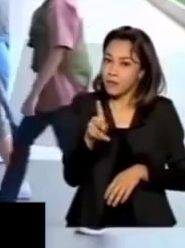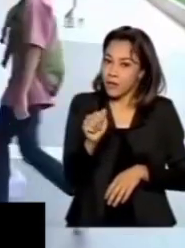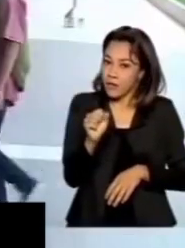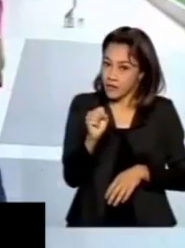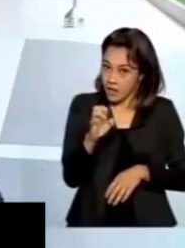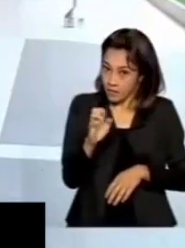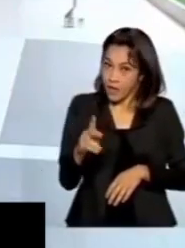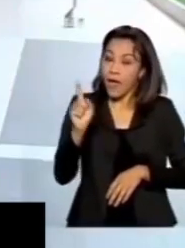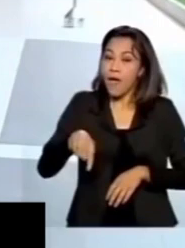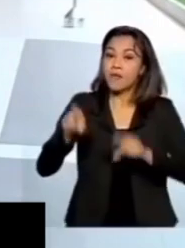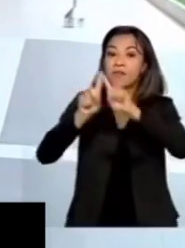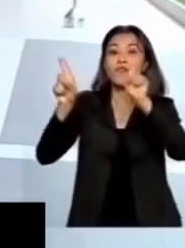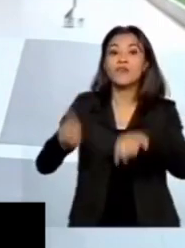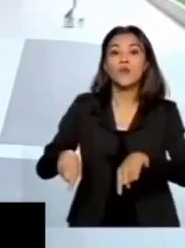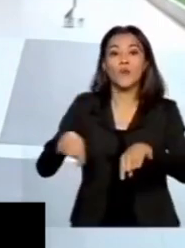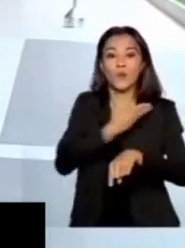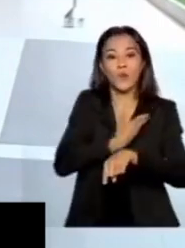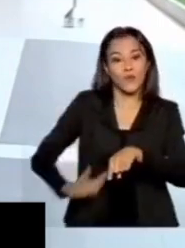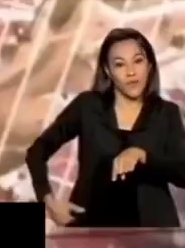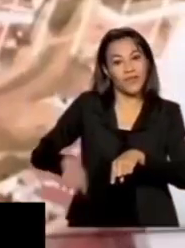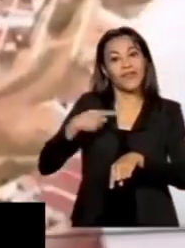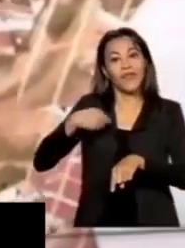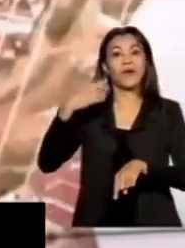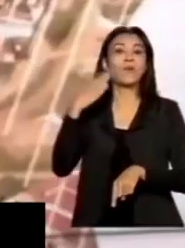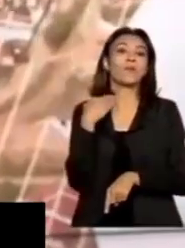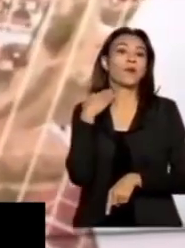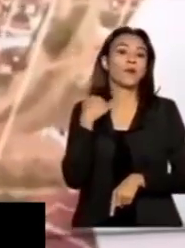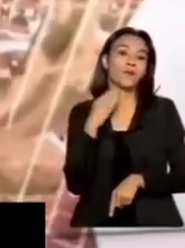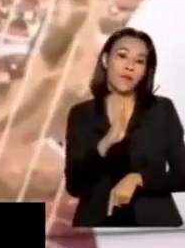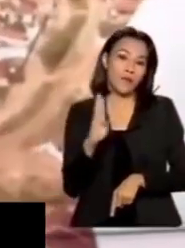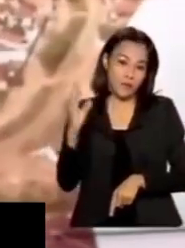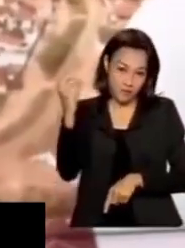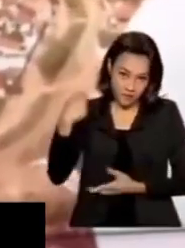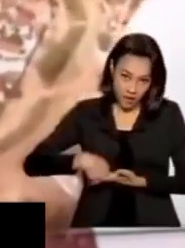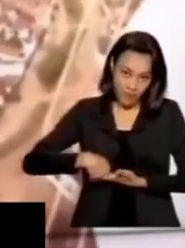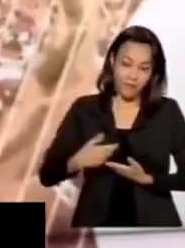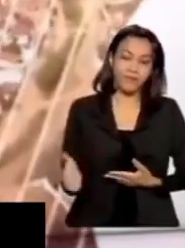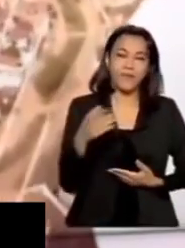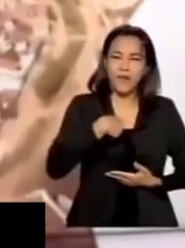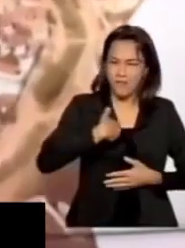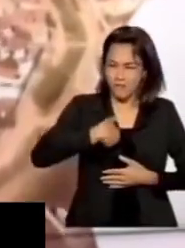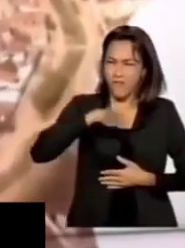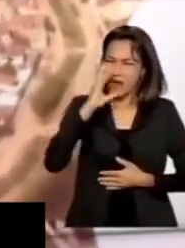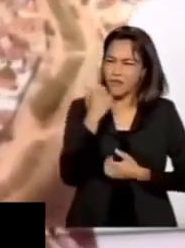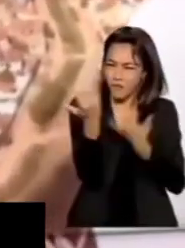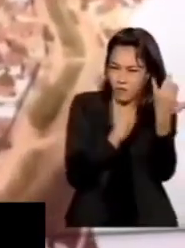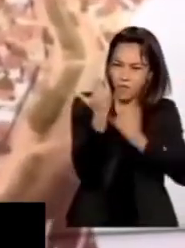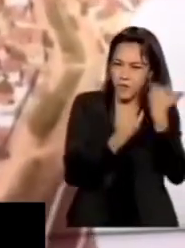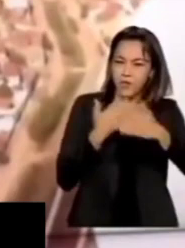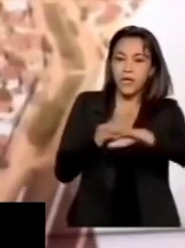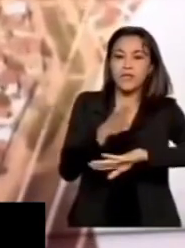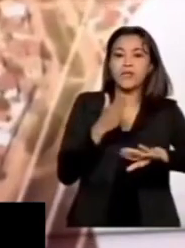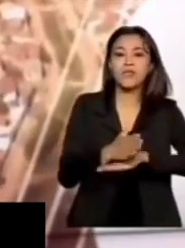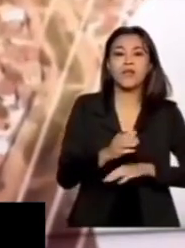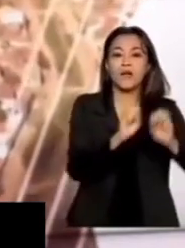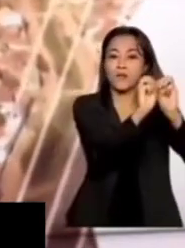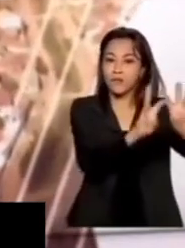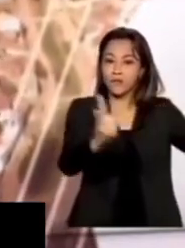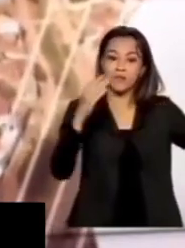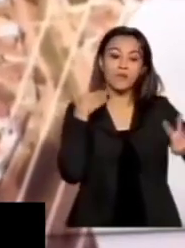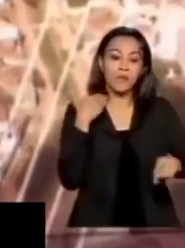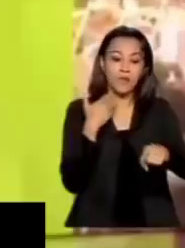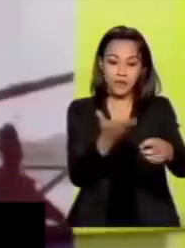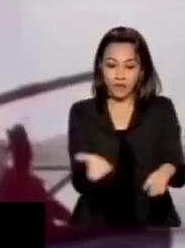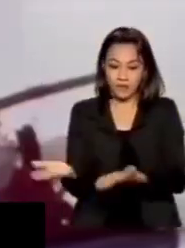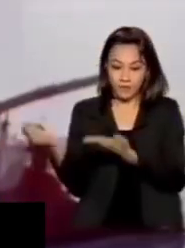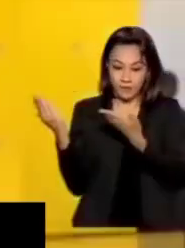públicos por meio do Banco do Brasil. Para mais informações, acesse o site da Caixa ou do Banco do Brasil que aparecem aí